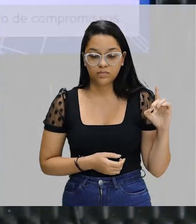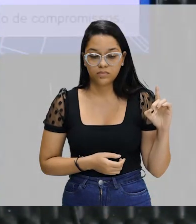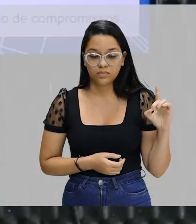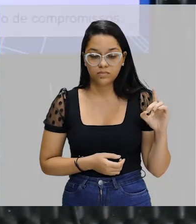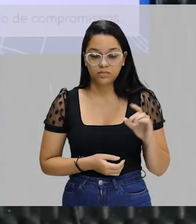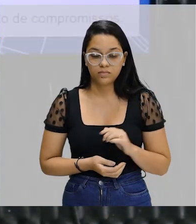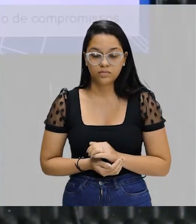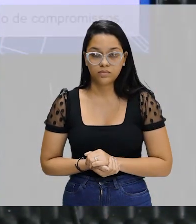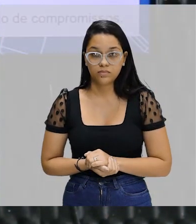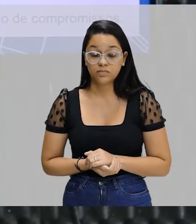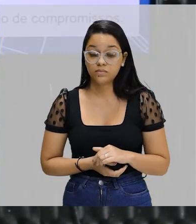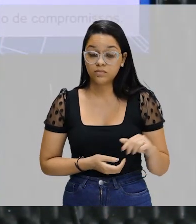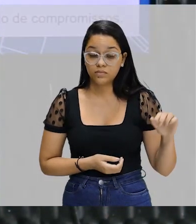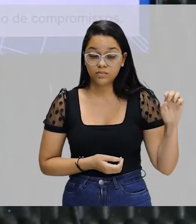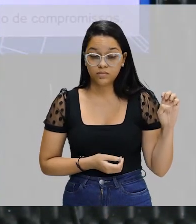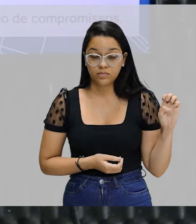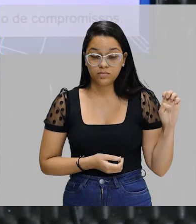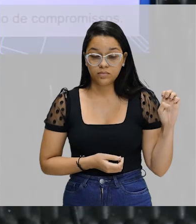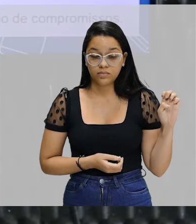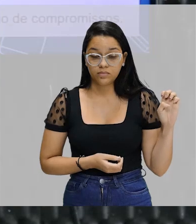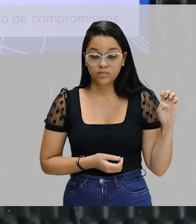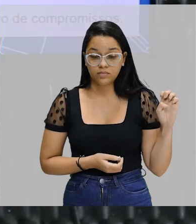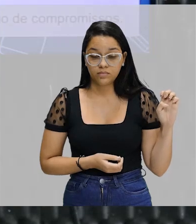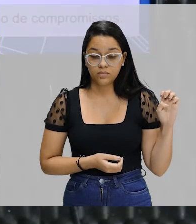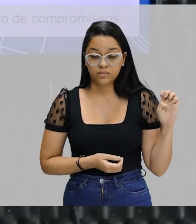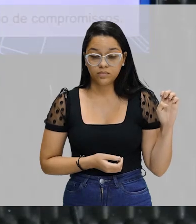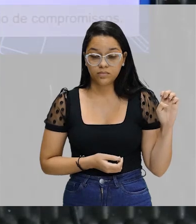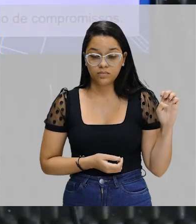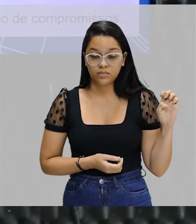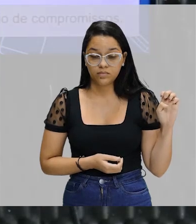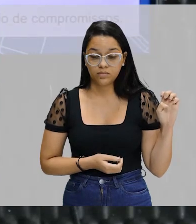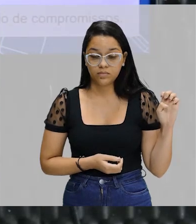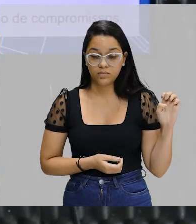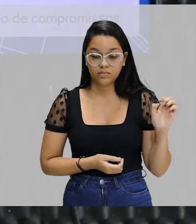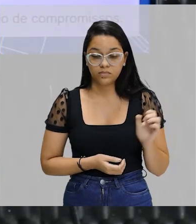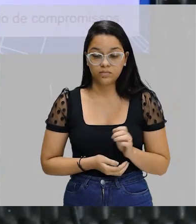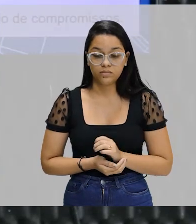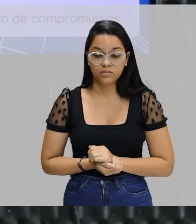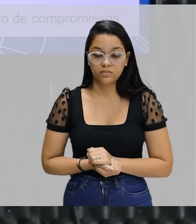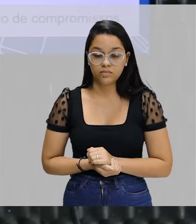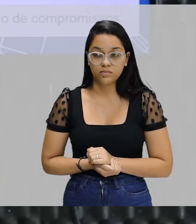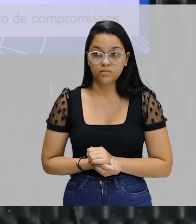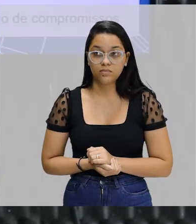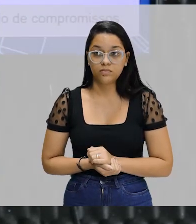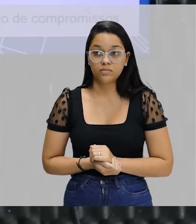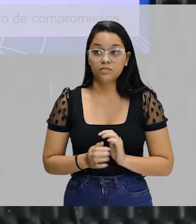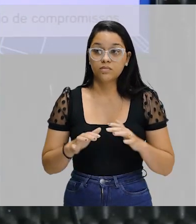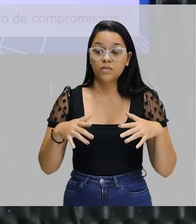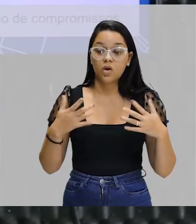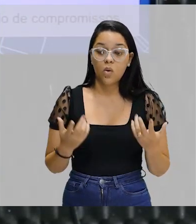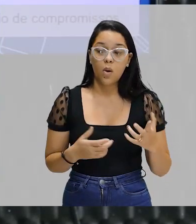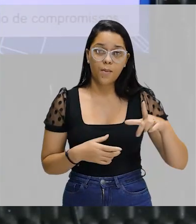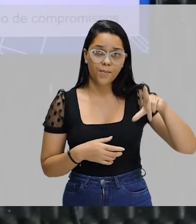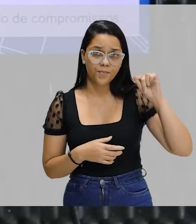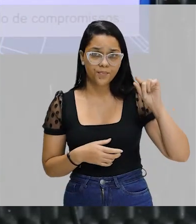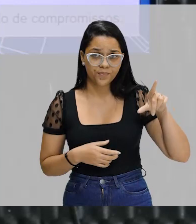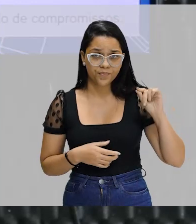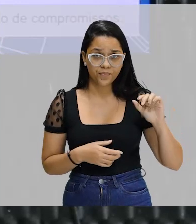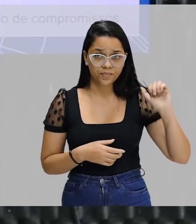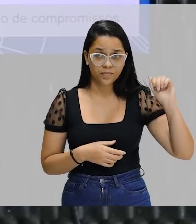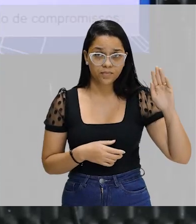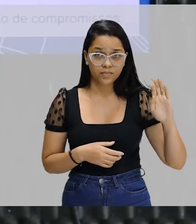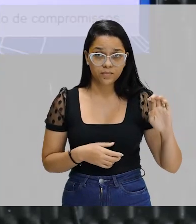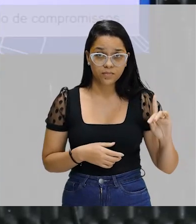conclusão. Adoeceu e logo naquele mês, quando estava cheio de conflitos. Qual dessas alternativas